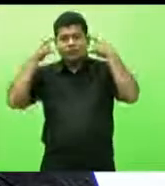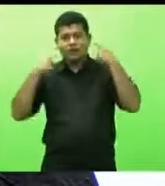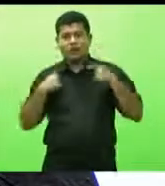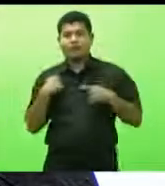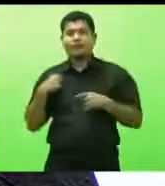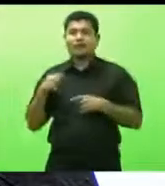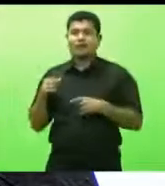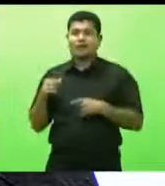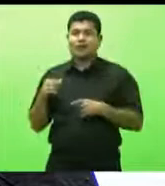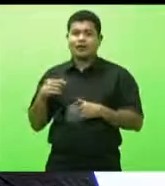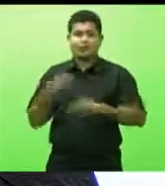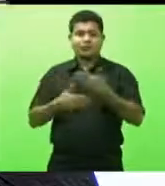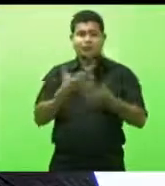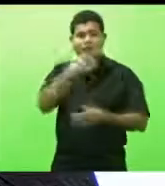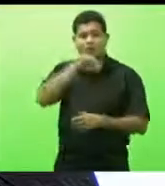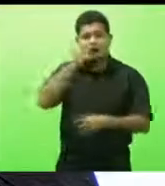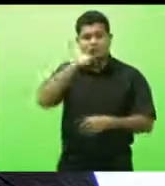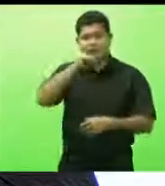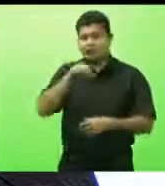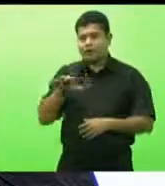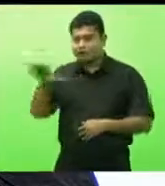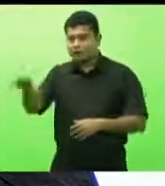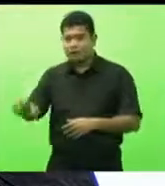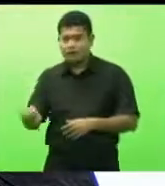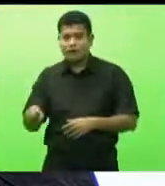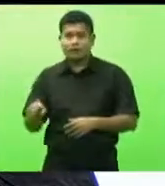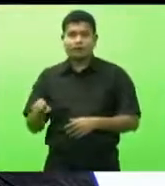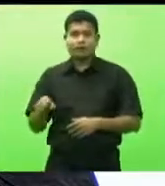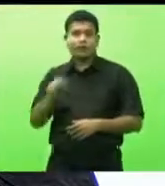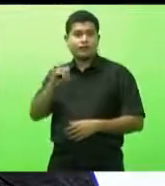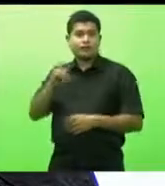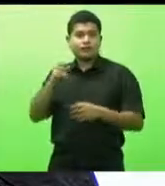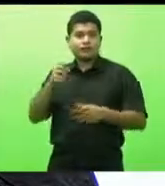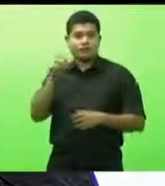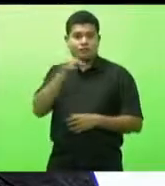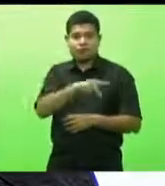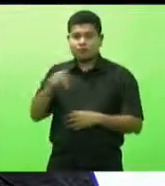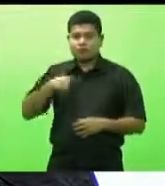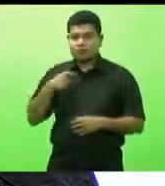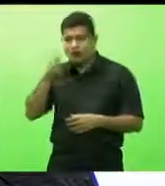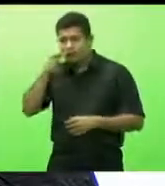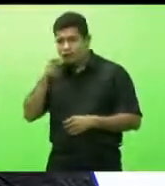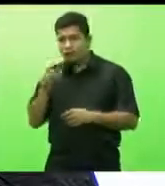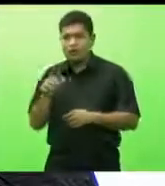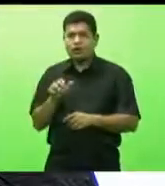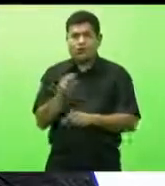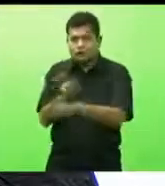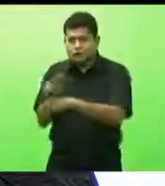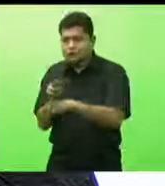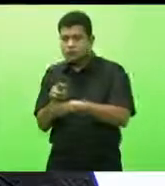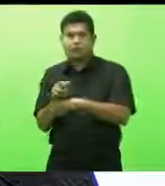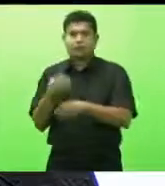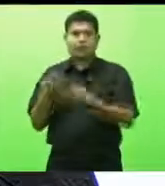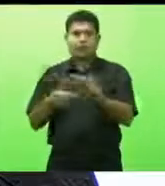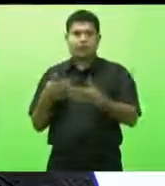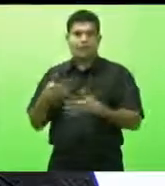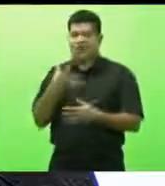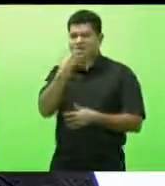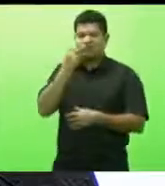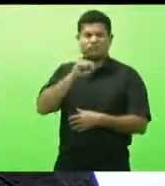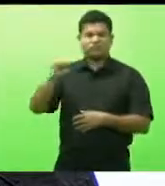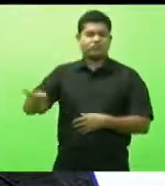pegá-lo, se não tiver o professor acompanhando o tempo todo, é muito difícil ter esse controle. Então, que o controle seja na questão de